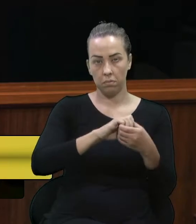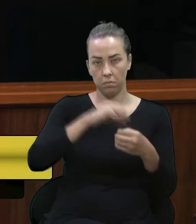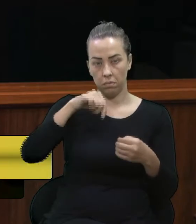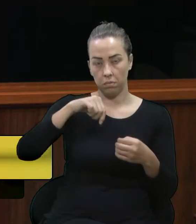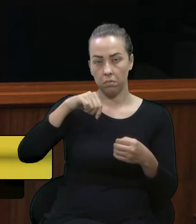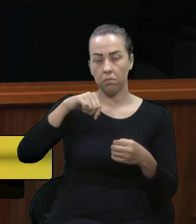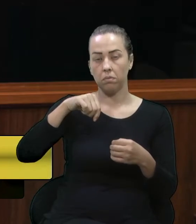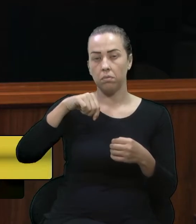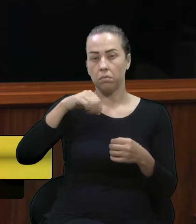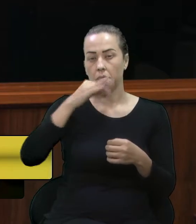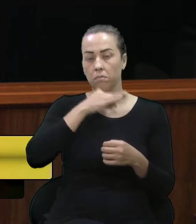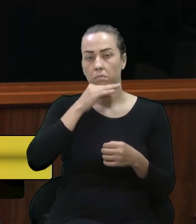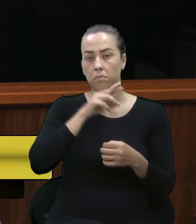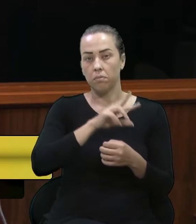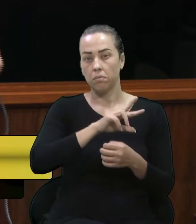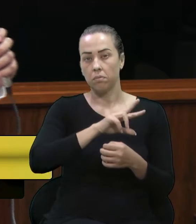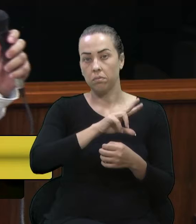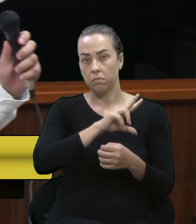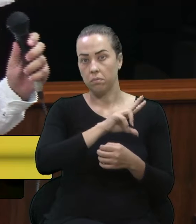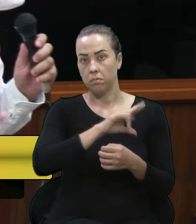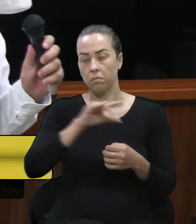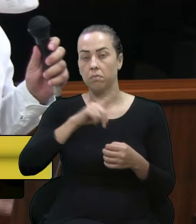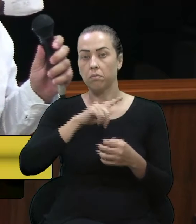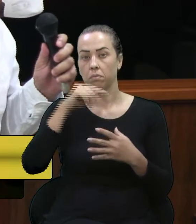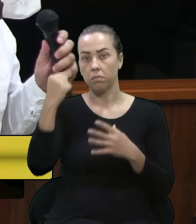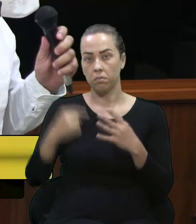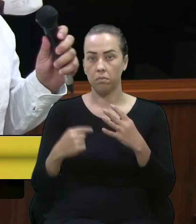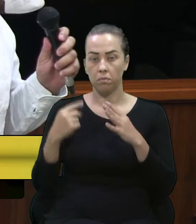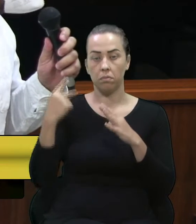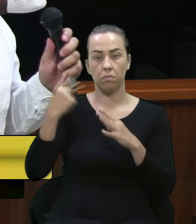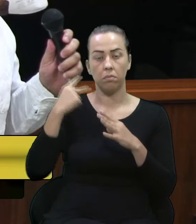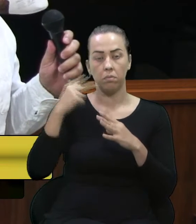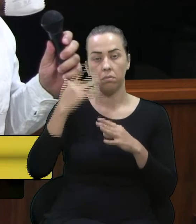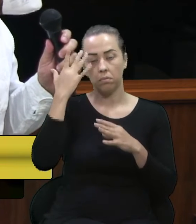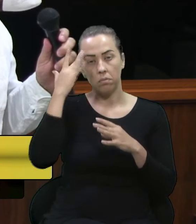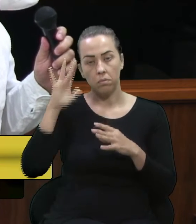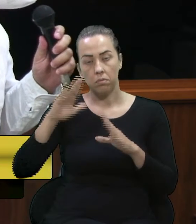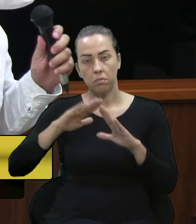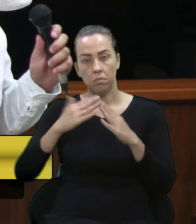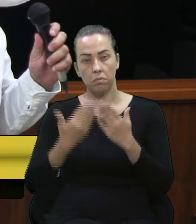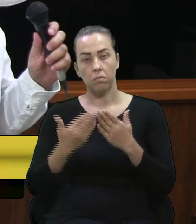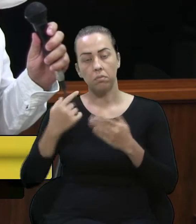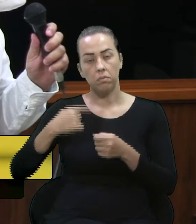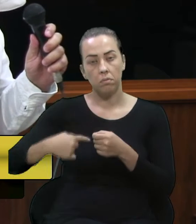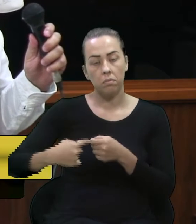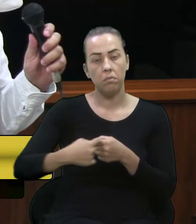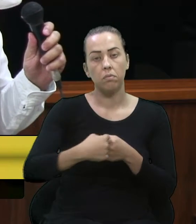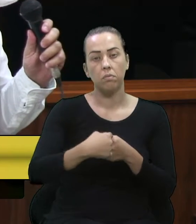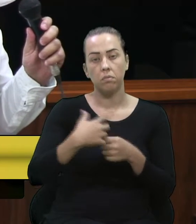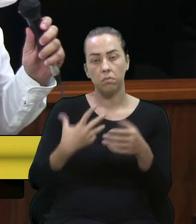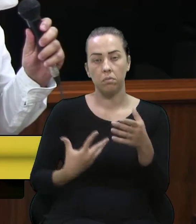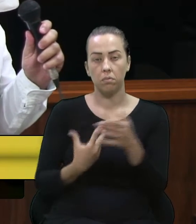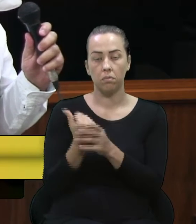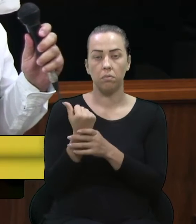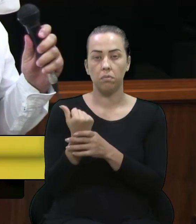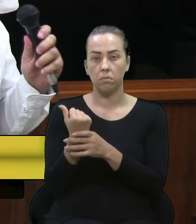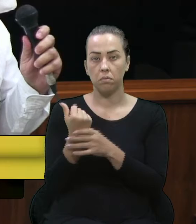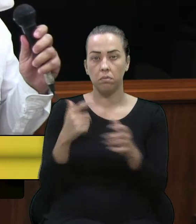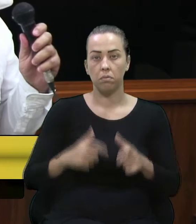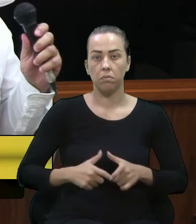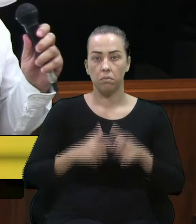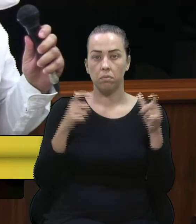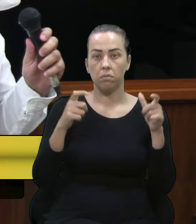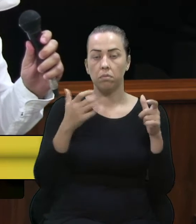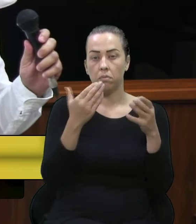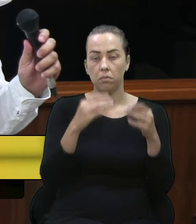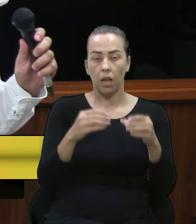nos dizia, vários vereadores acho que não sabem desses dados, as nossas escolas municipais compram grande parte da